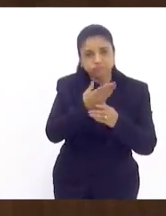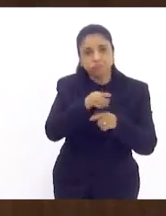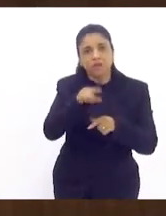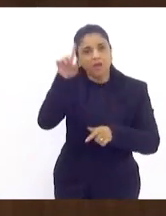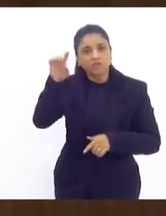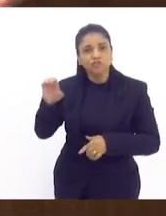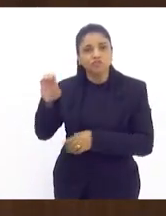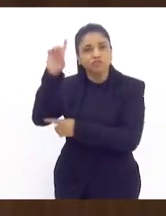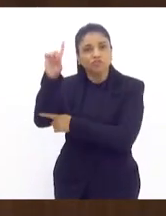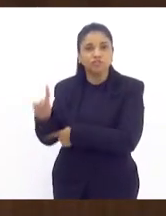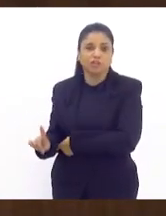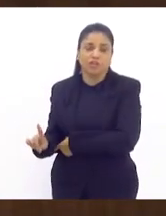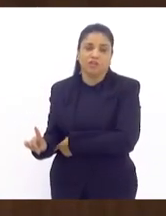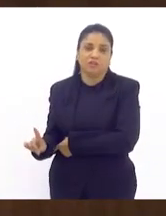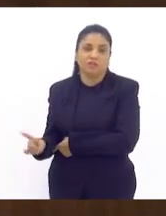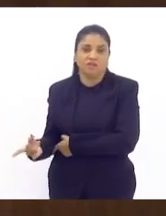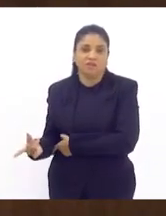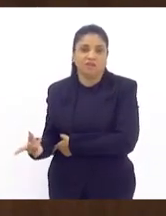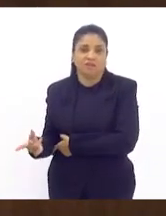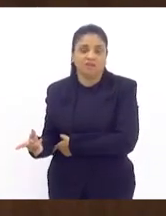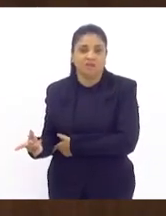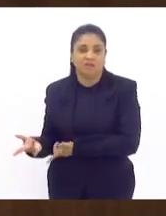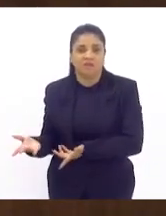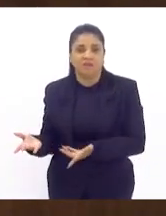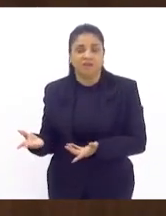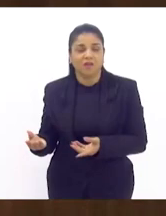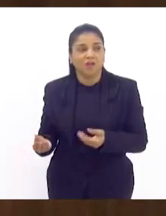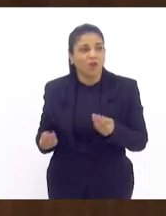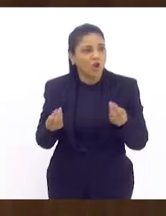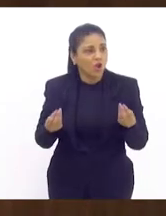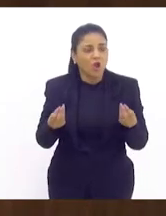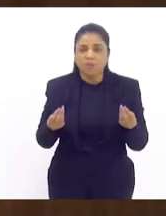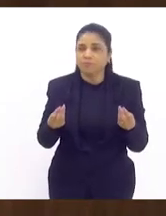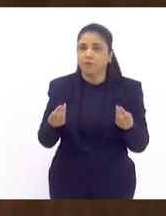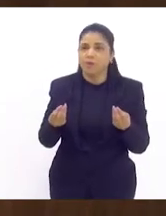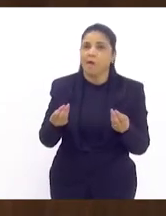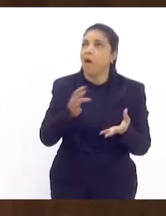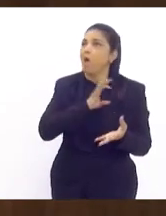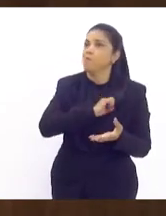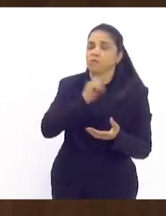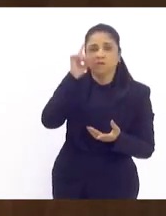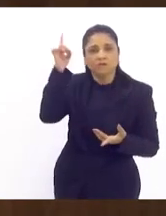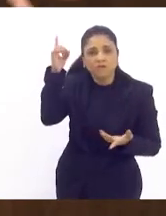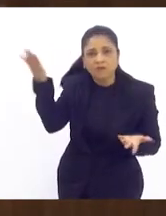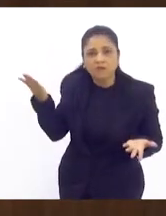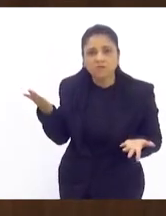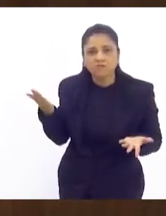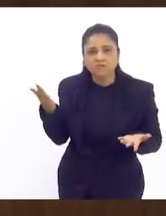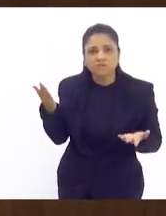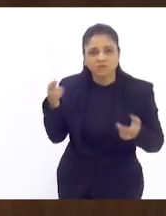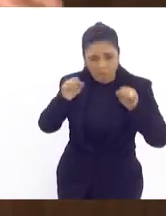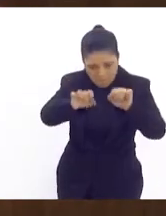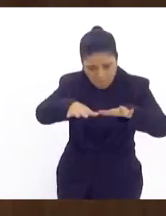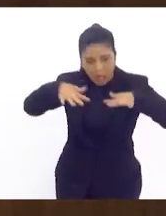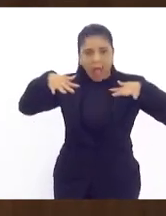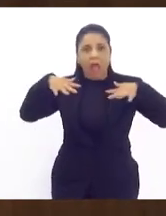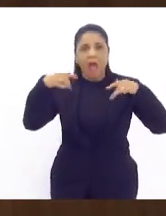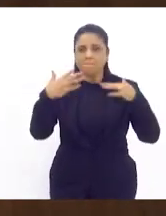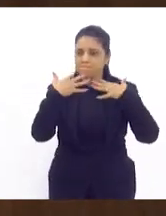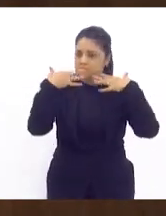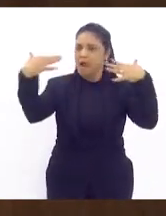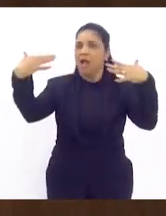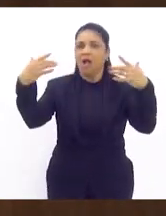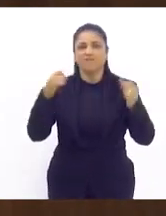ou de centro direita pelo amor de Deus tem galera tem plateia aí fica fácil